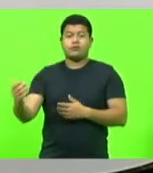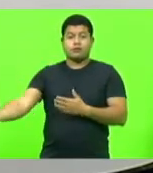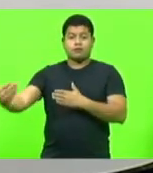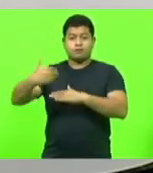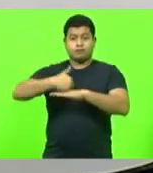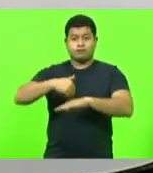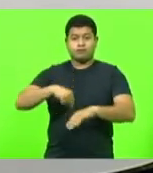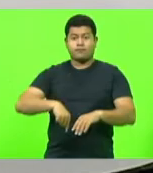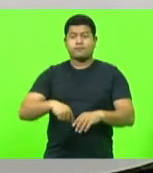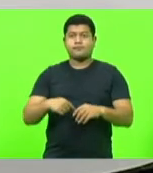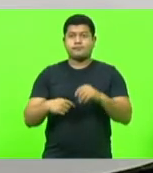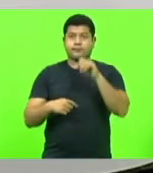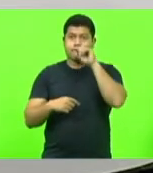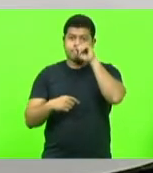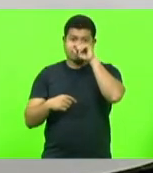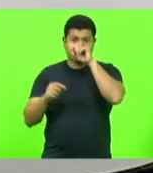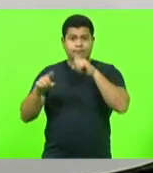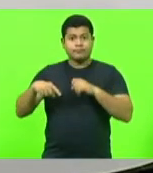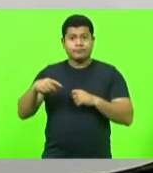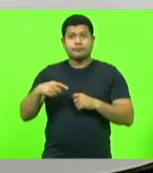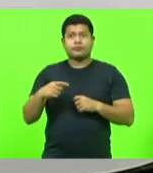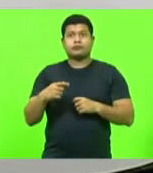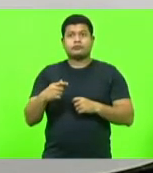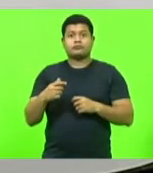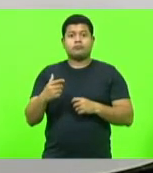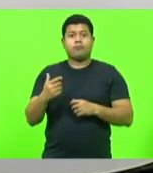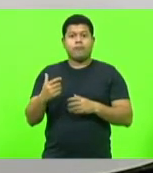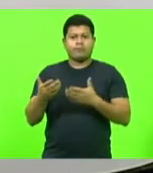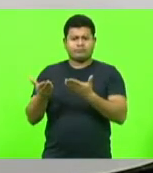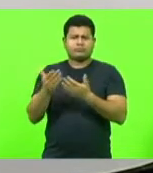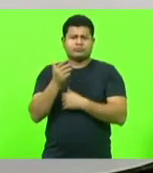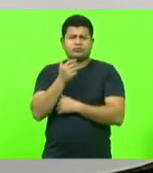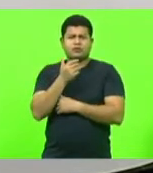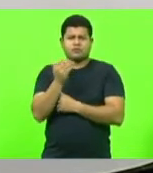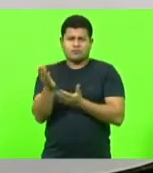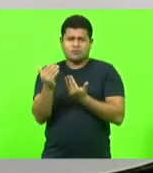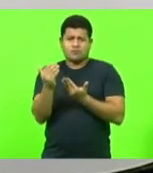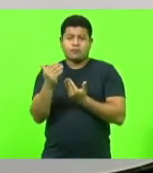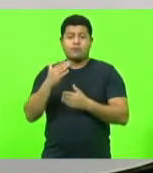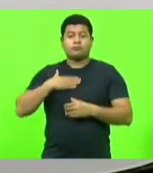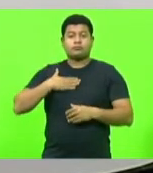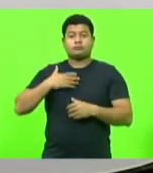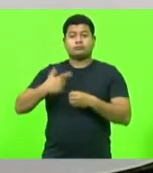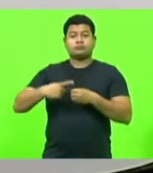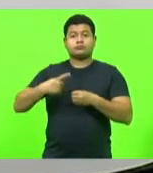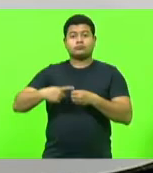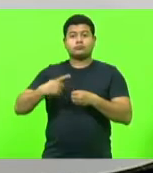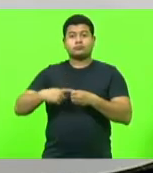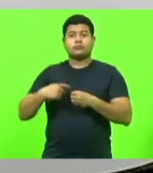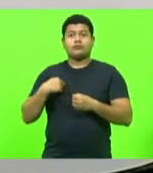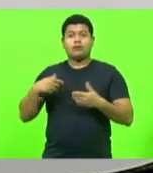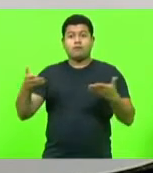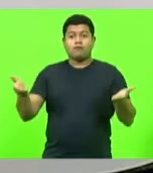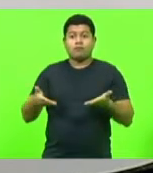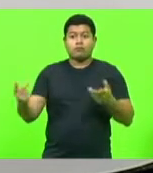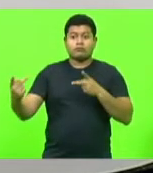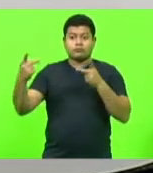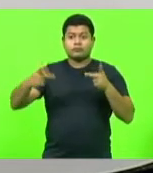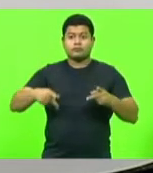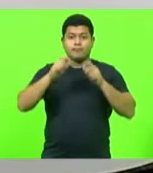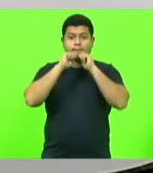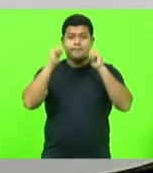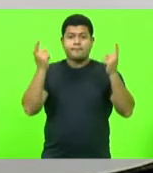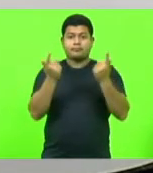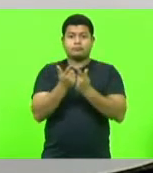O Felipe é um garotinho da minha cidade que veio conhecer o trabalho do Parlamento catarinense pela primeira